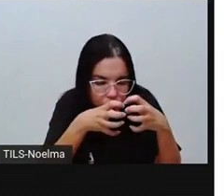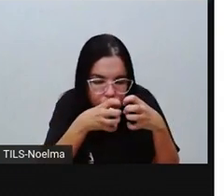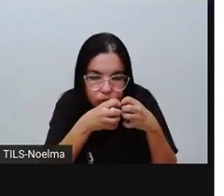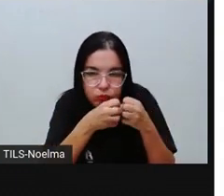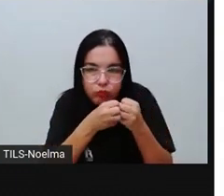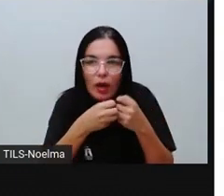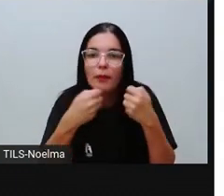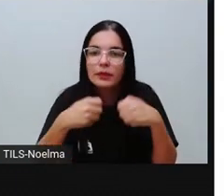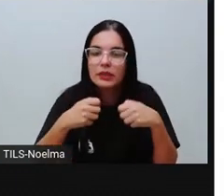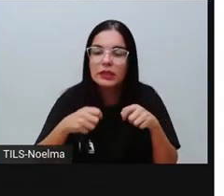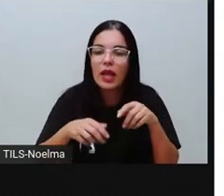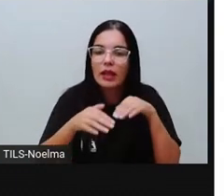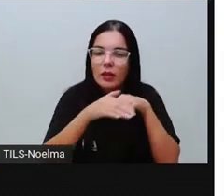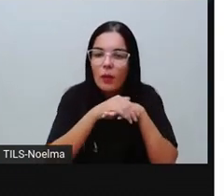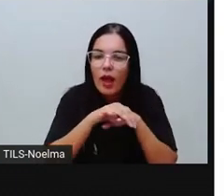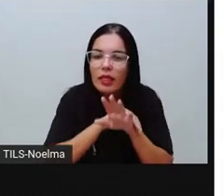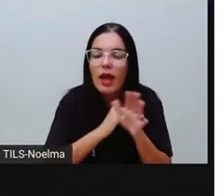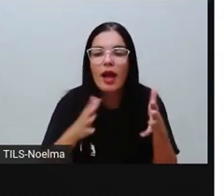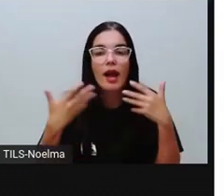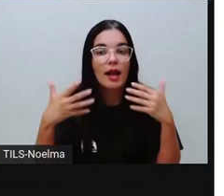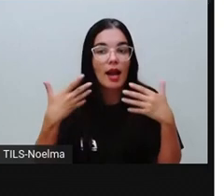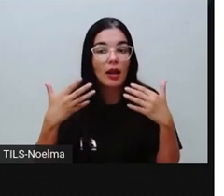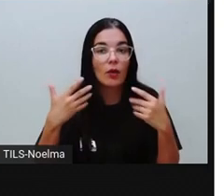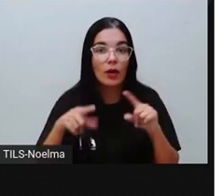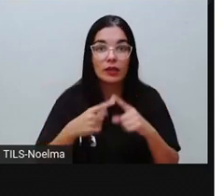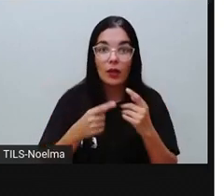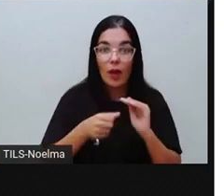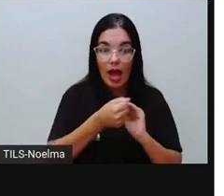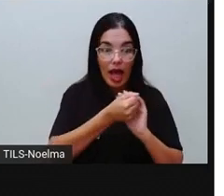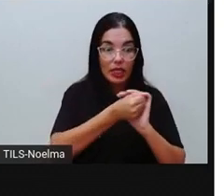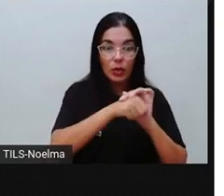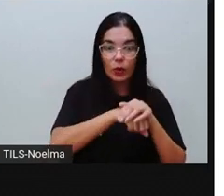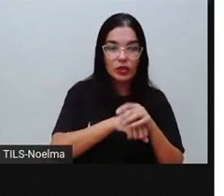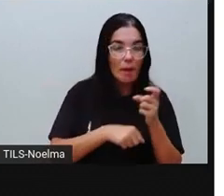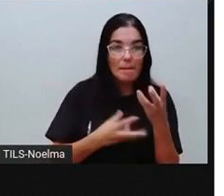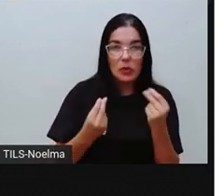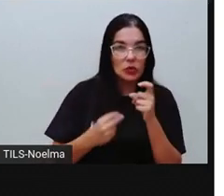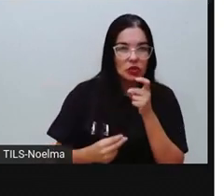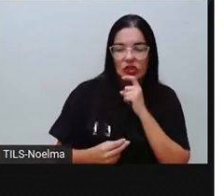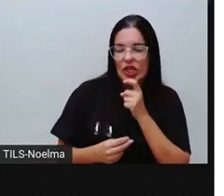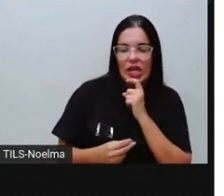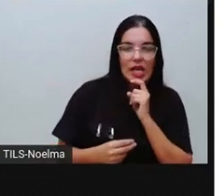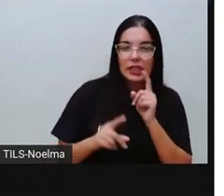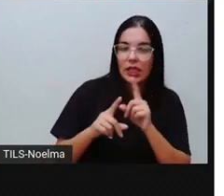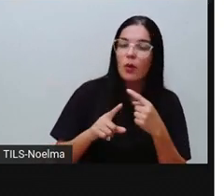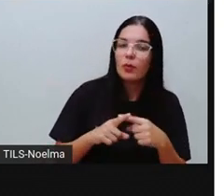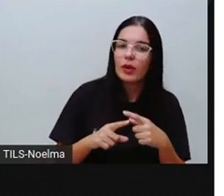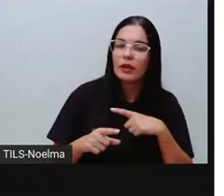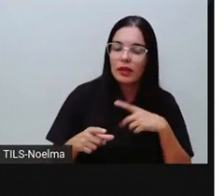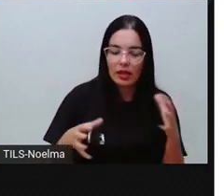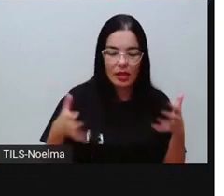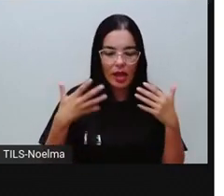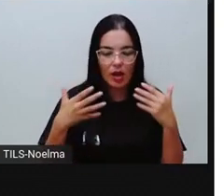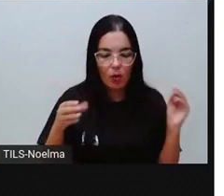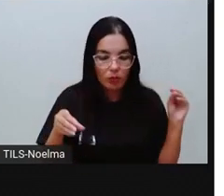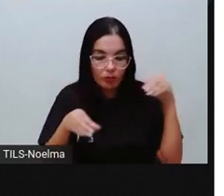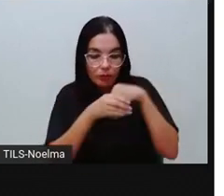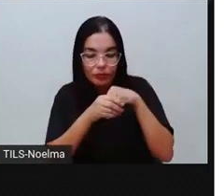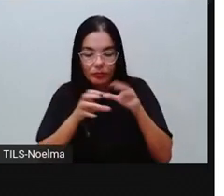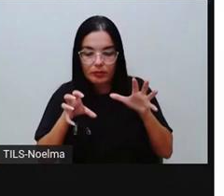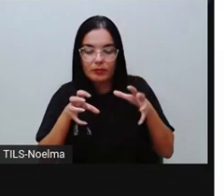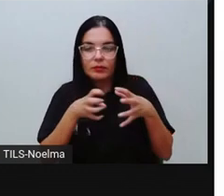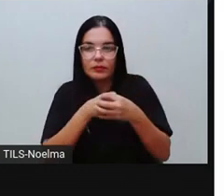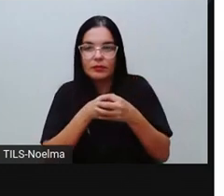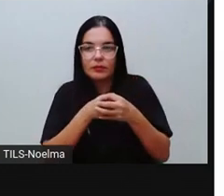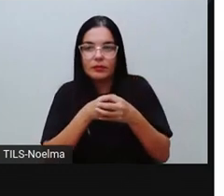pouco de calor. Então, as nossas noites não são geladas, geladas. Por quê? Por conta do calor que ficou retido. Então, o efeito estufa,